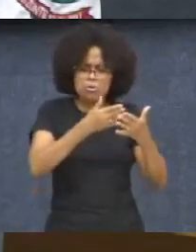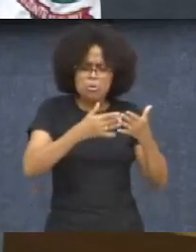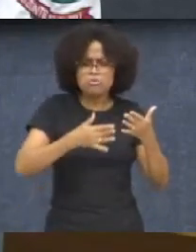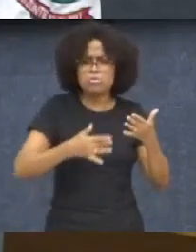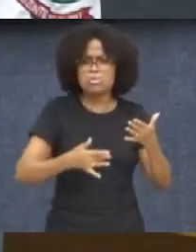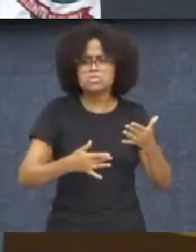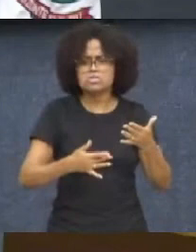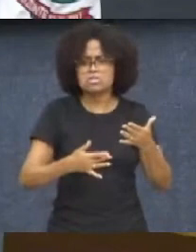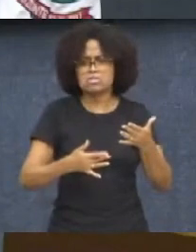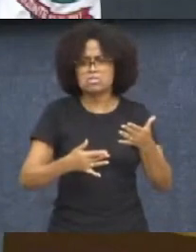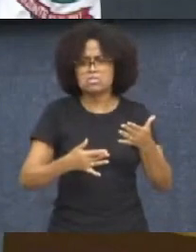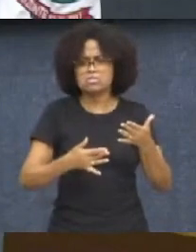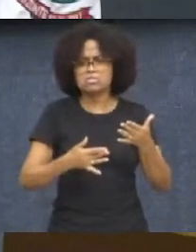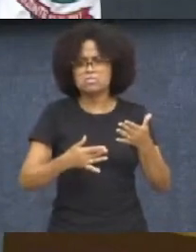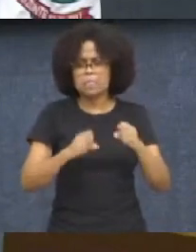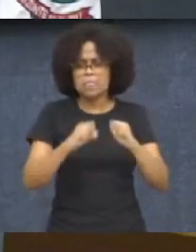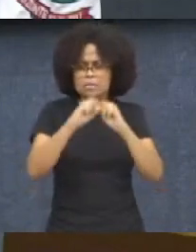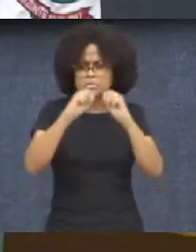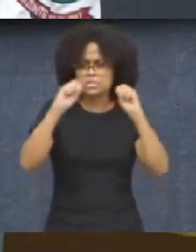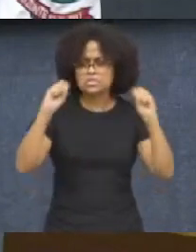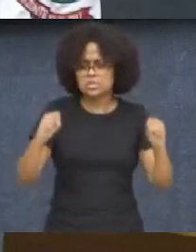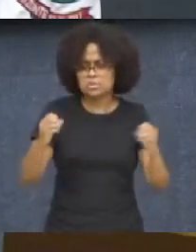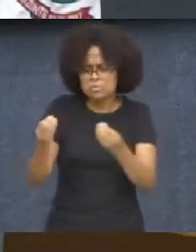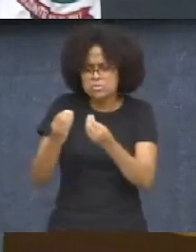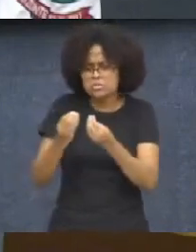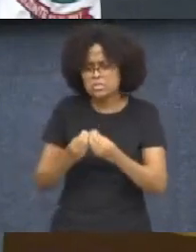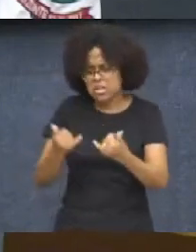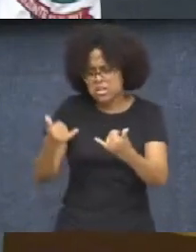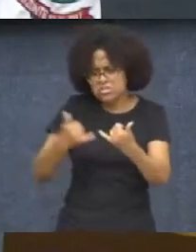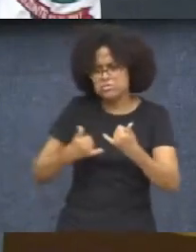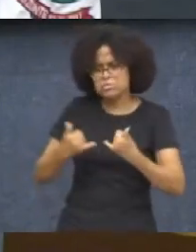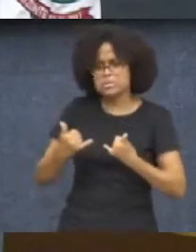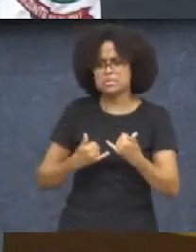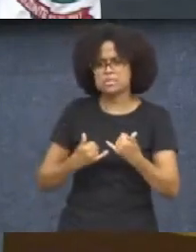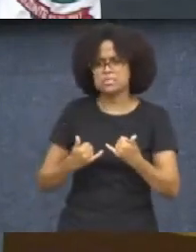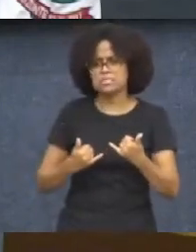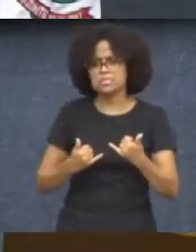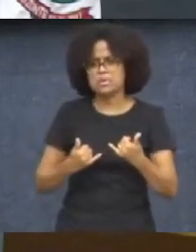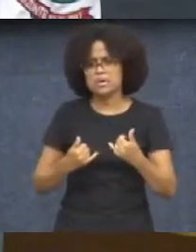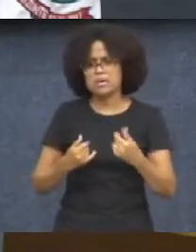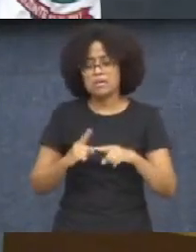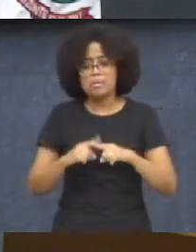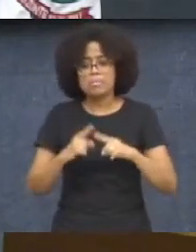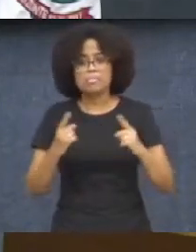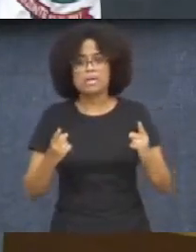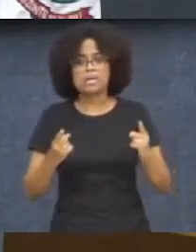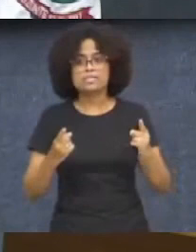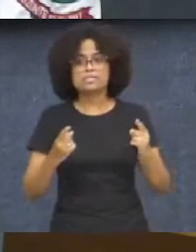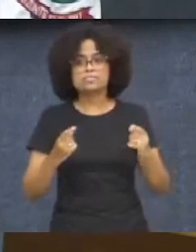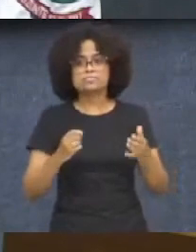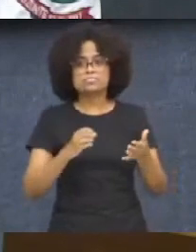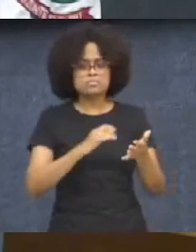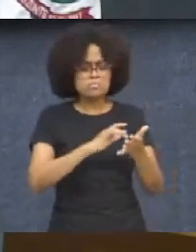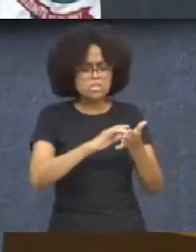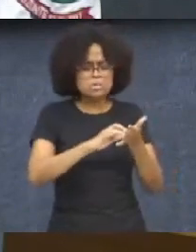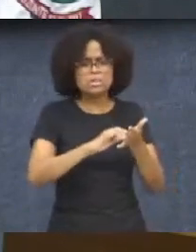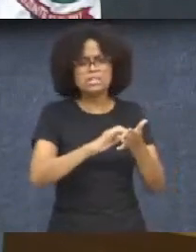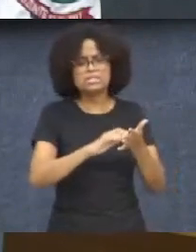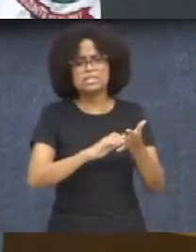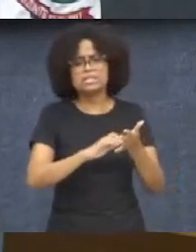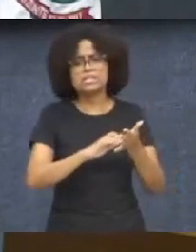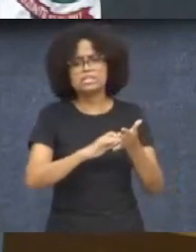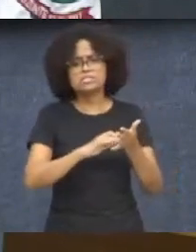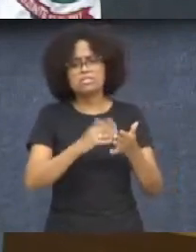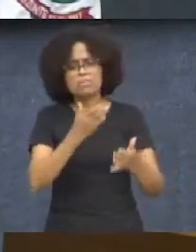informação. O sistema não te entrega essa informação. Mas, a bilhetagem era o melhor lugar para a gente colher isso. Porque você